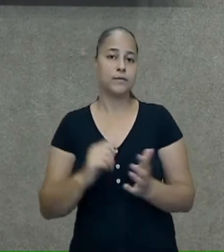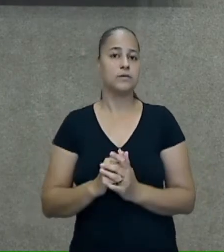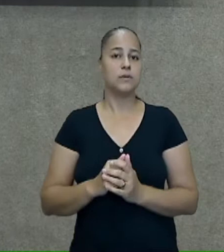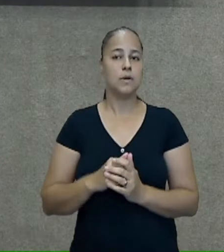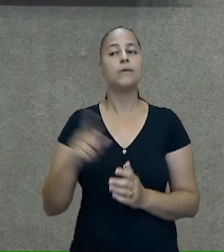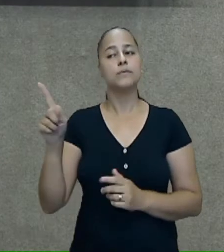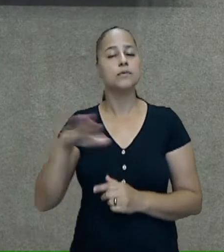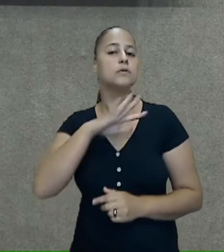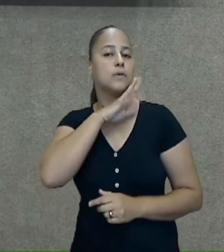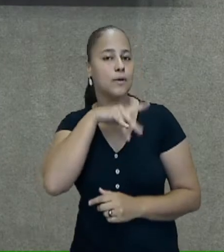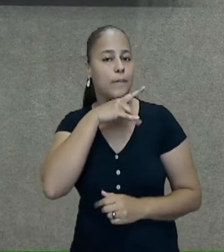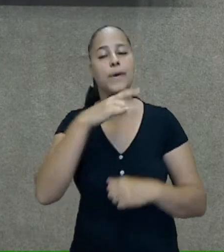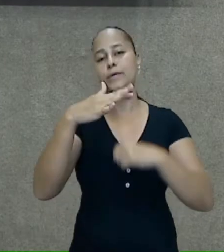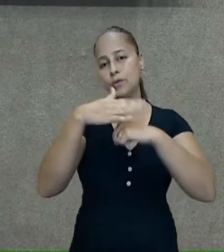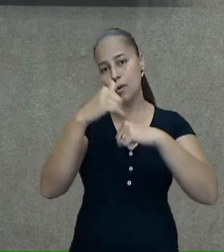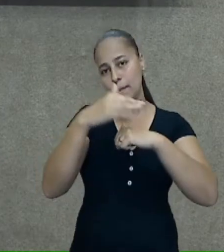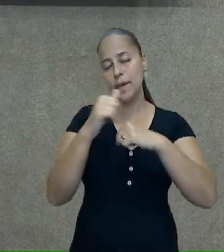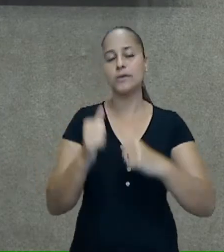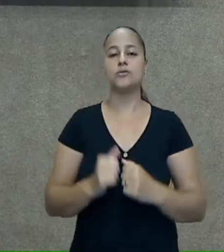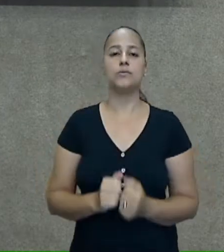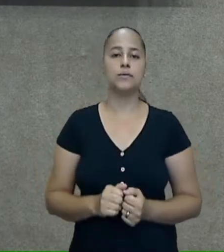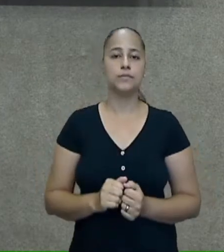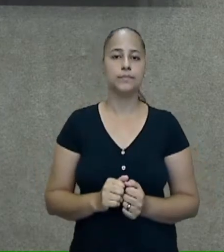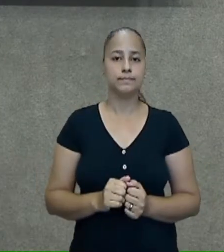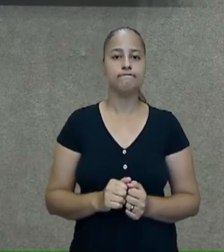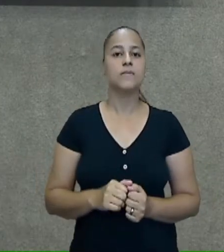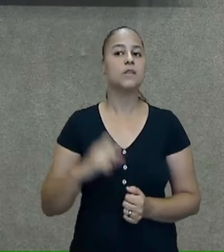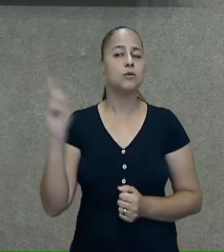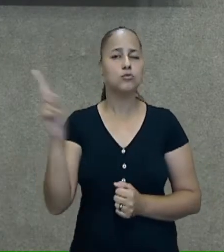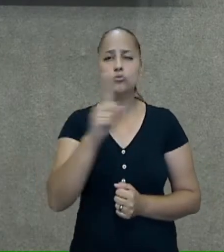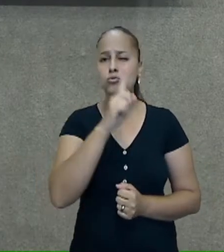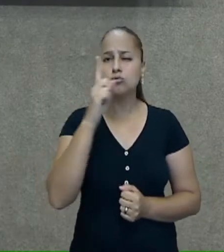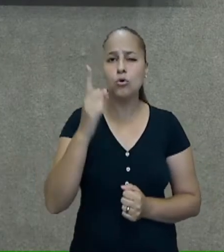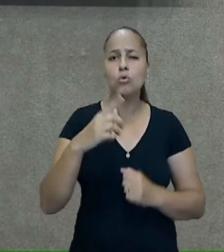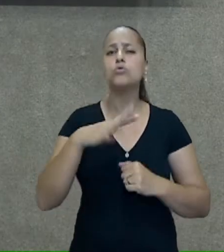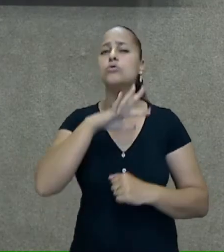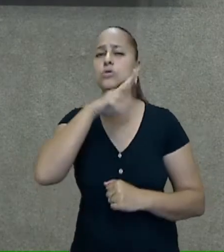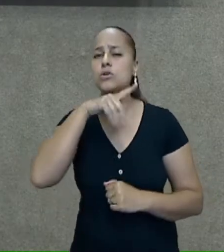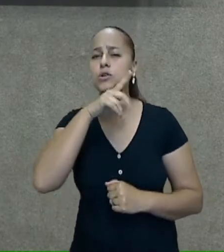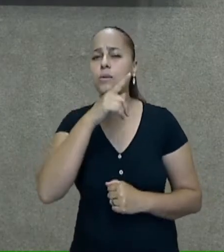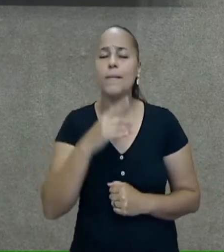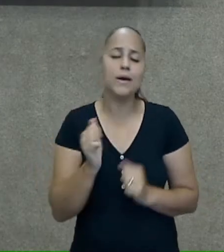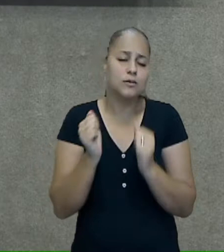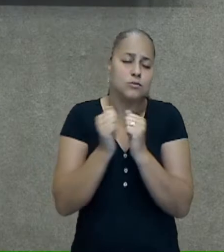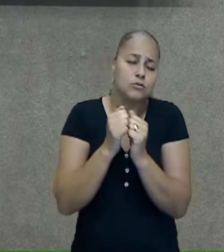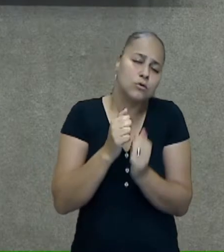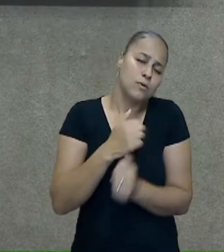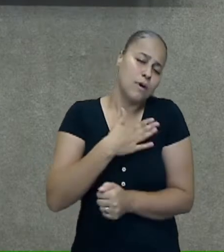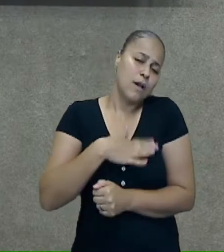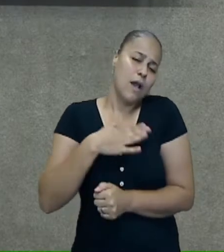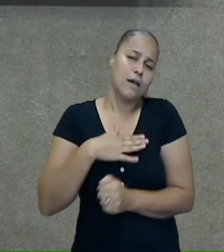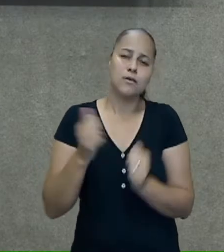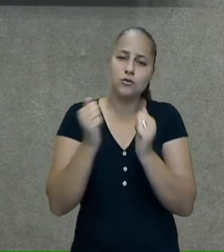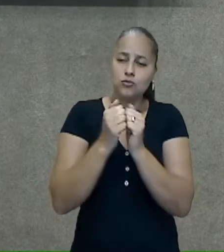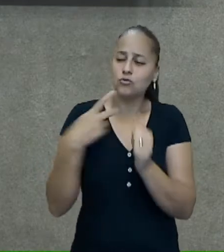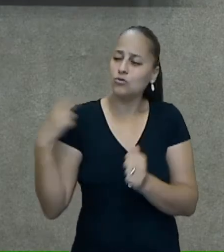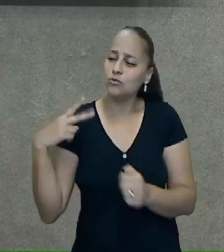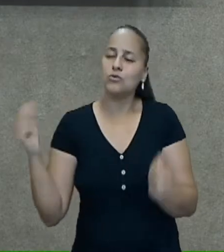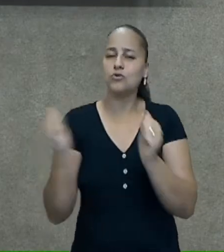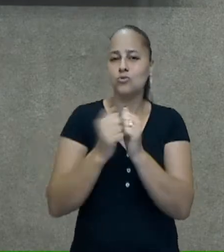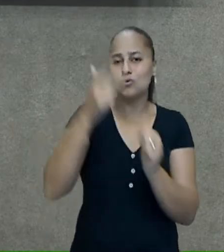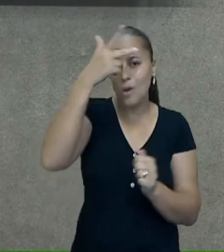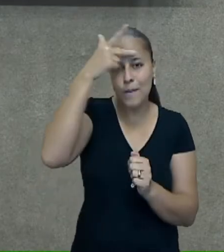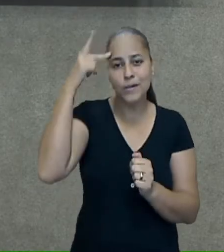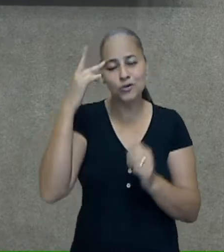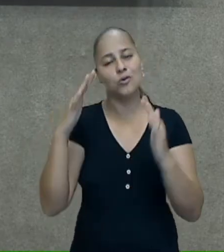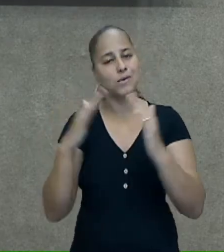são os animais domésticos. São aqueles dócil que estão na companhia do homem,